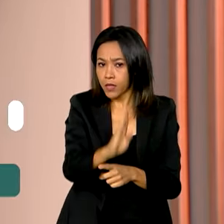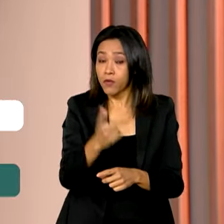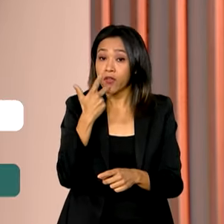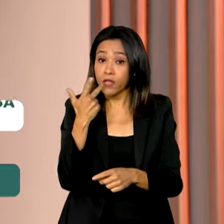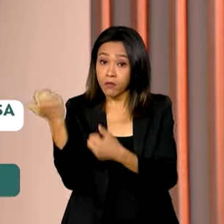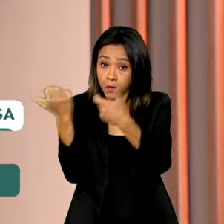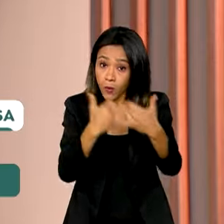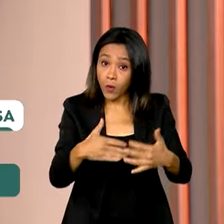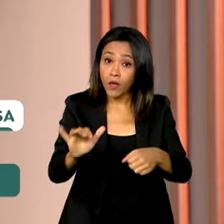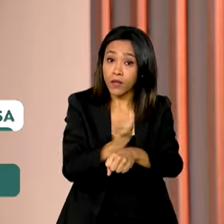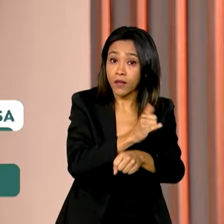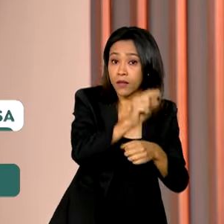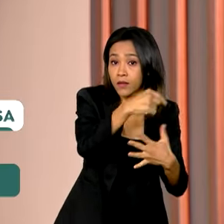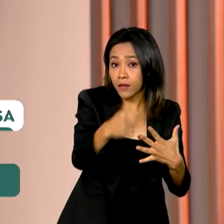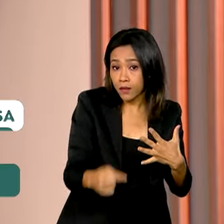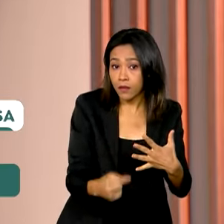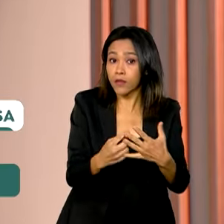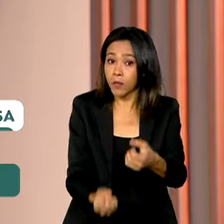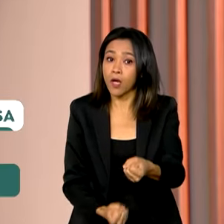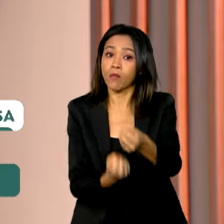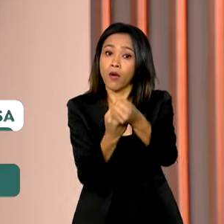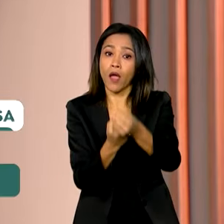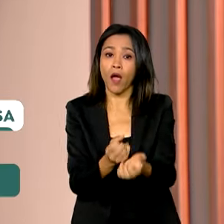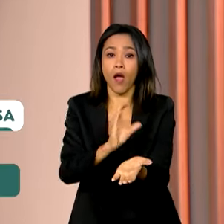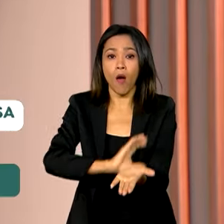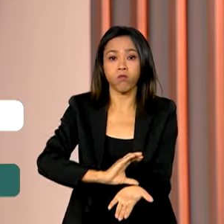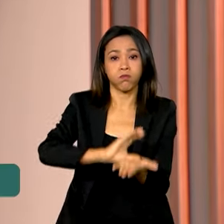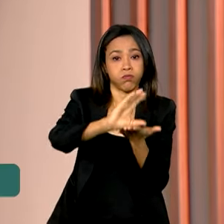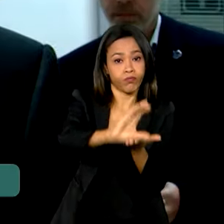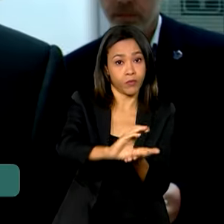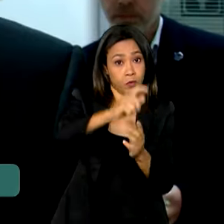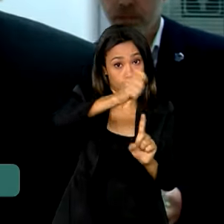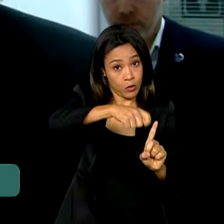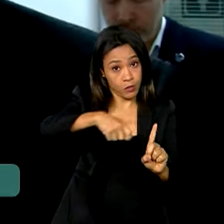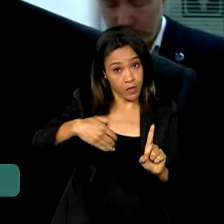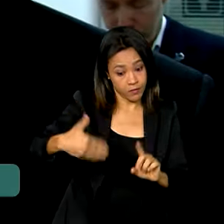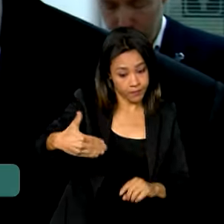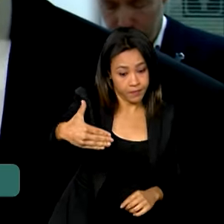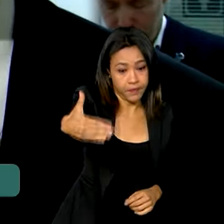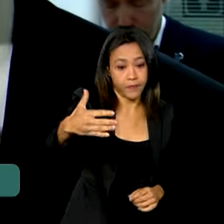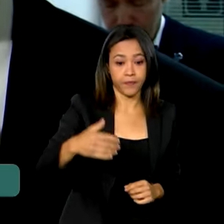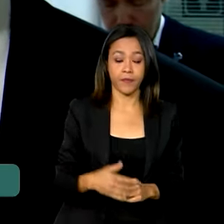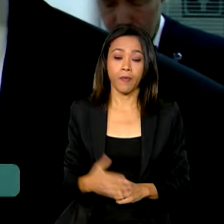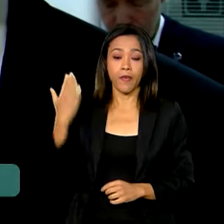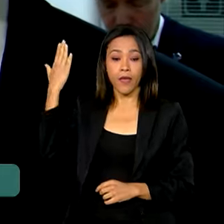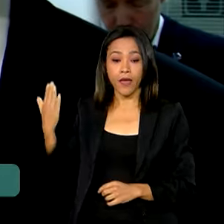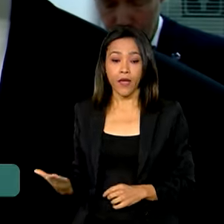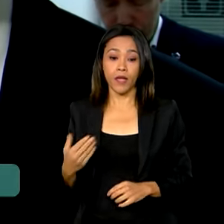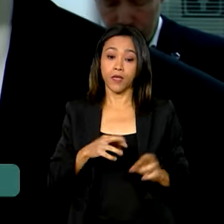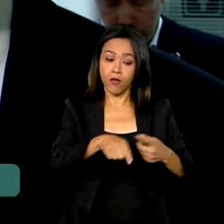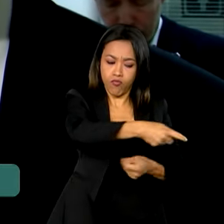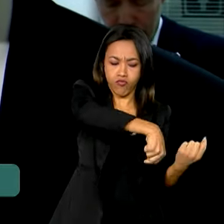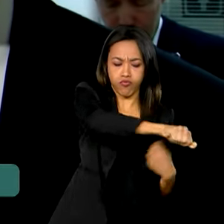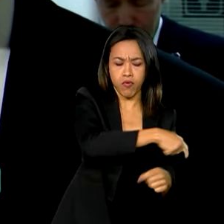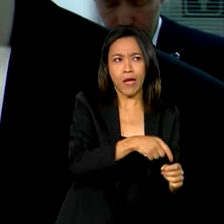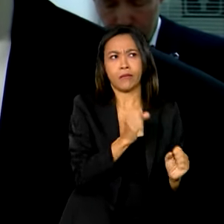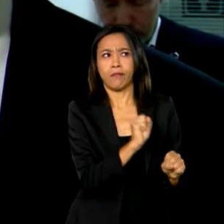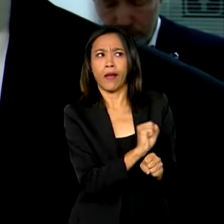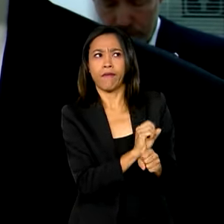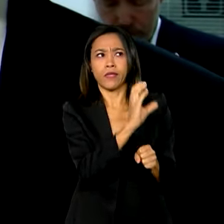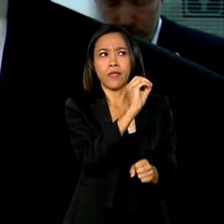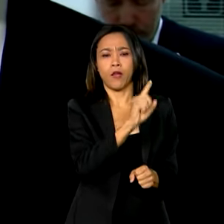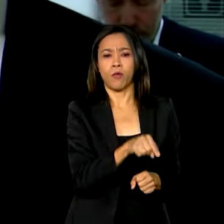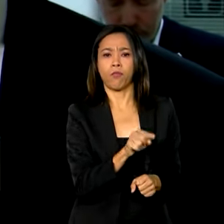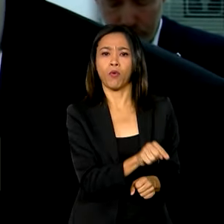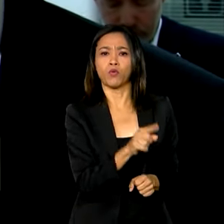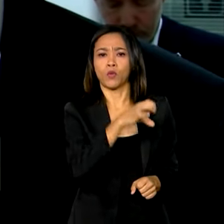contribuir para o aumento de investimentos nos próximos meses. O mercado esperava 0,9%, cresceu